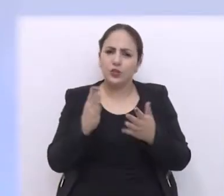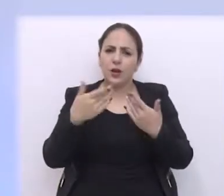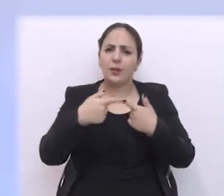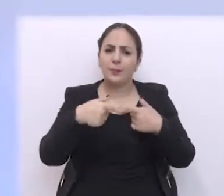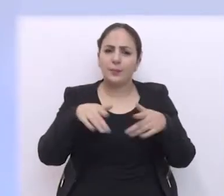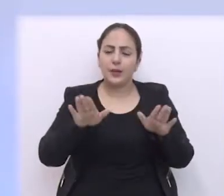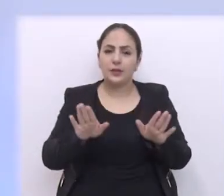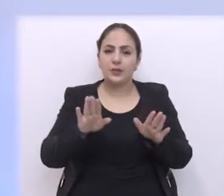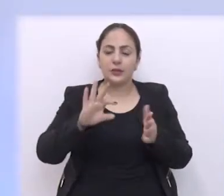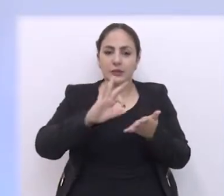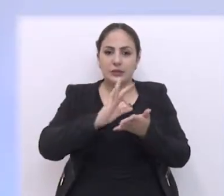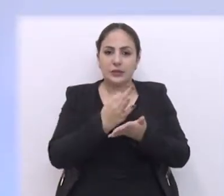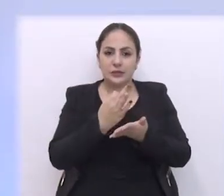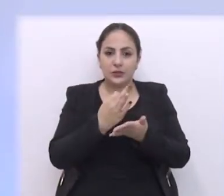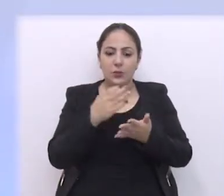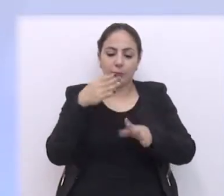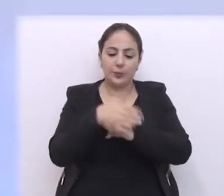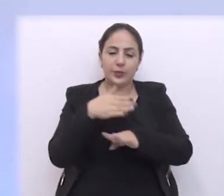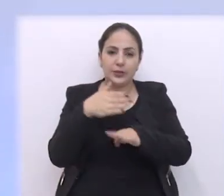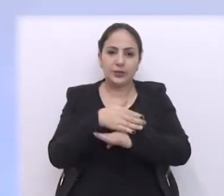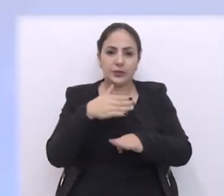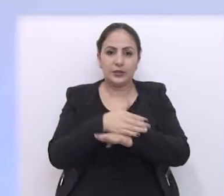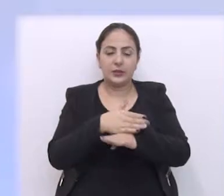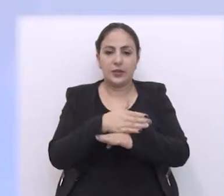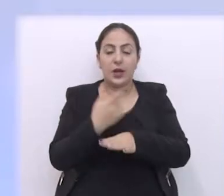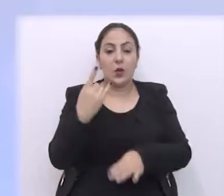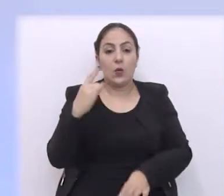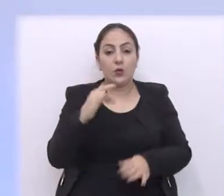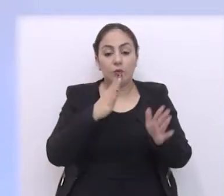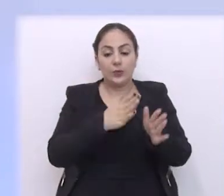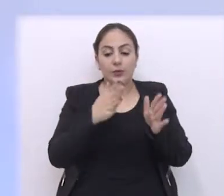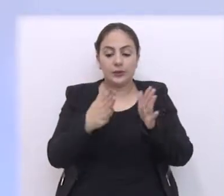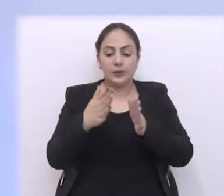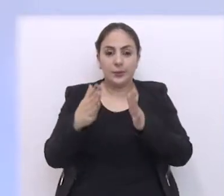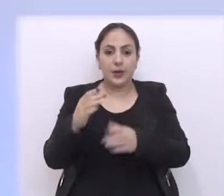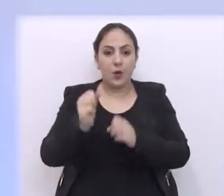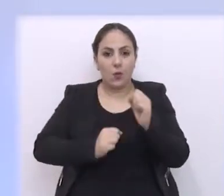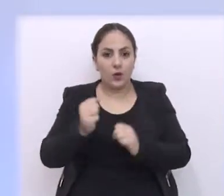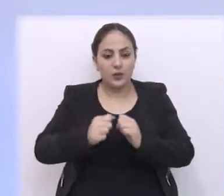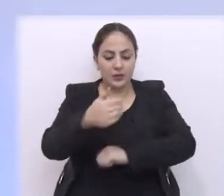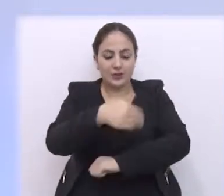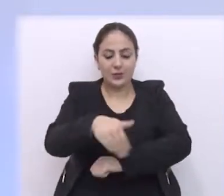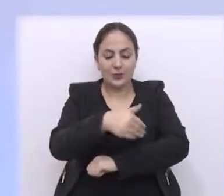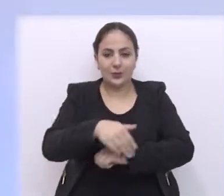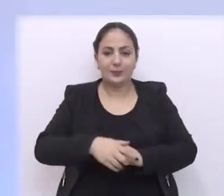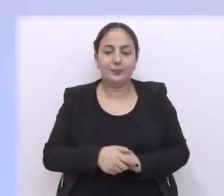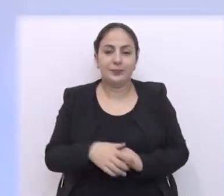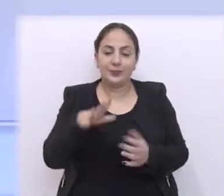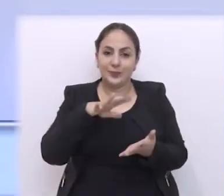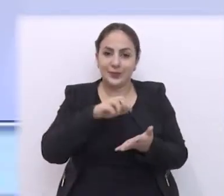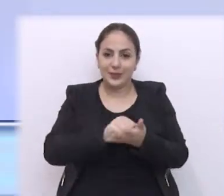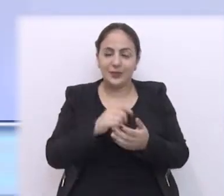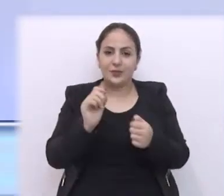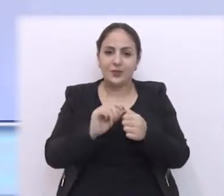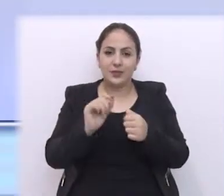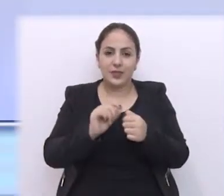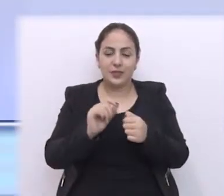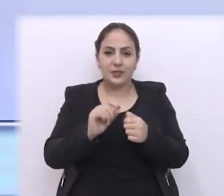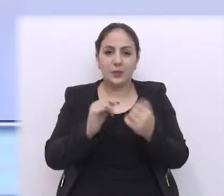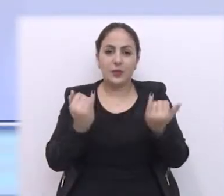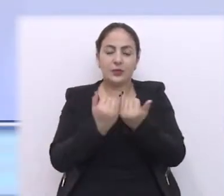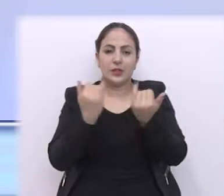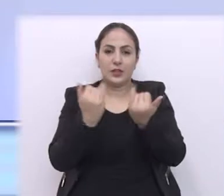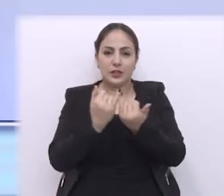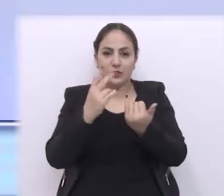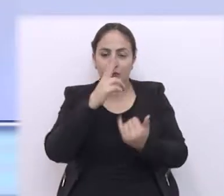Já está aberto o período de inscrições para participar da última etapa do Circuito de Corrida de Rua. O cadastro